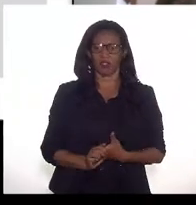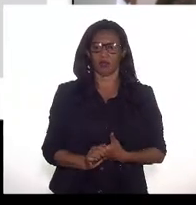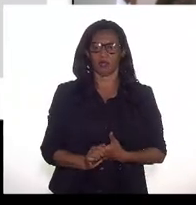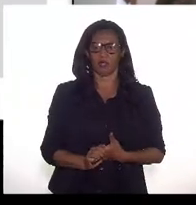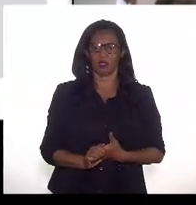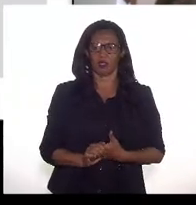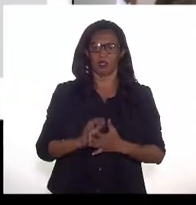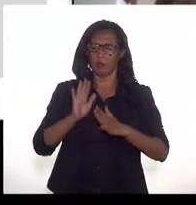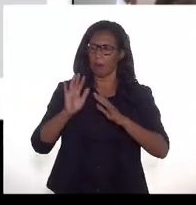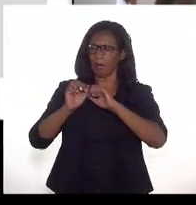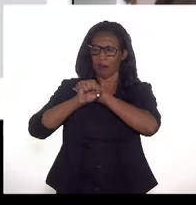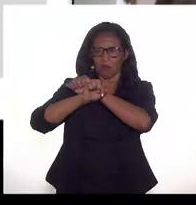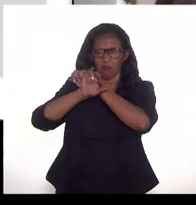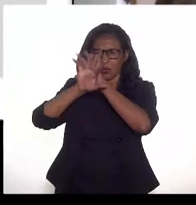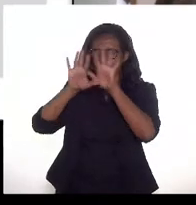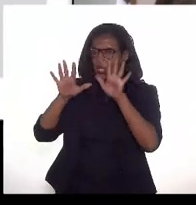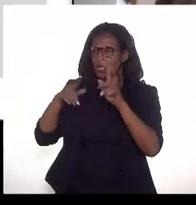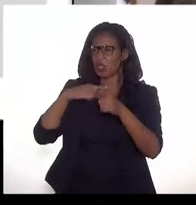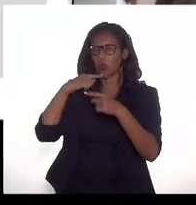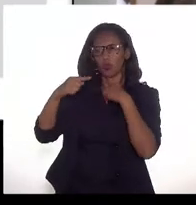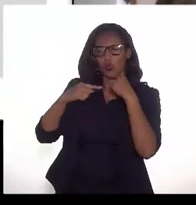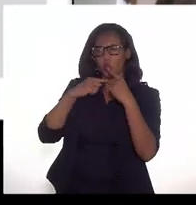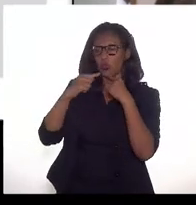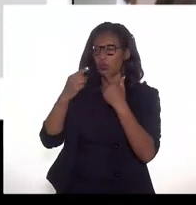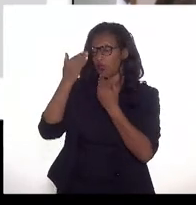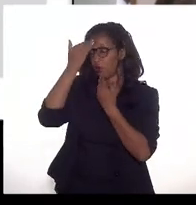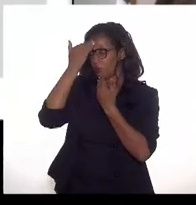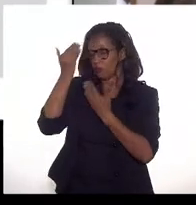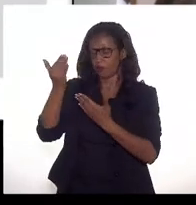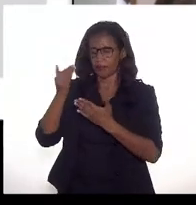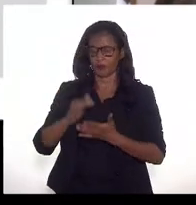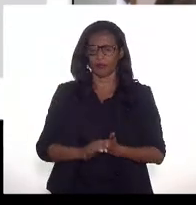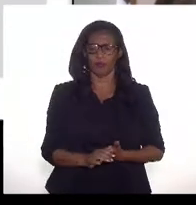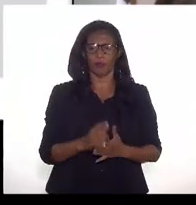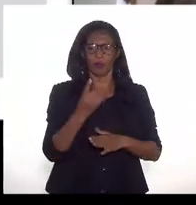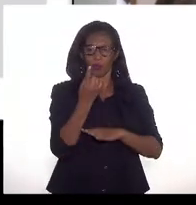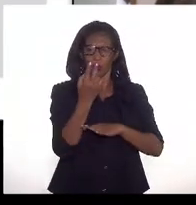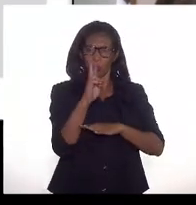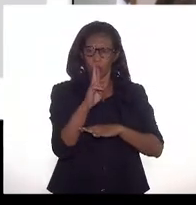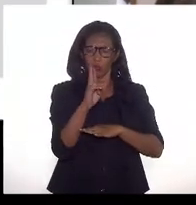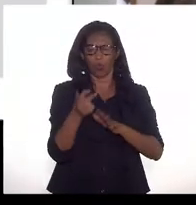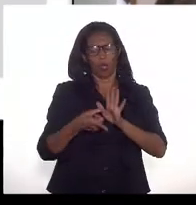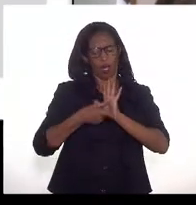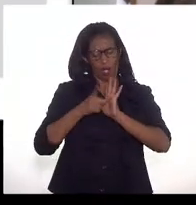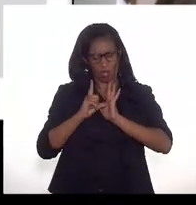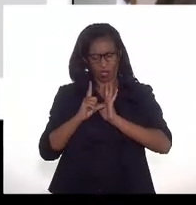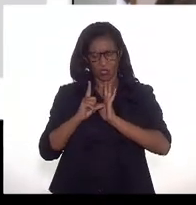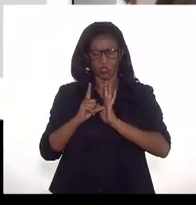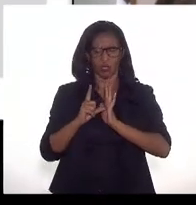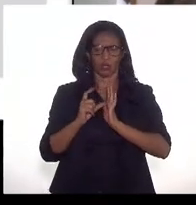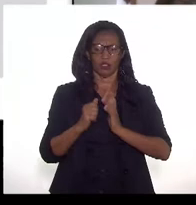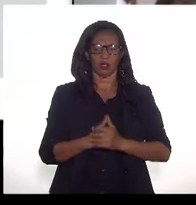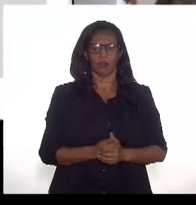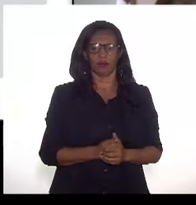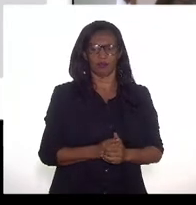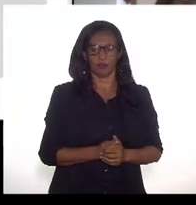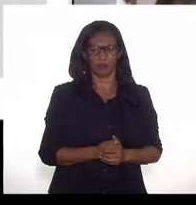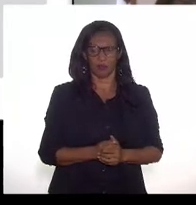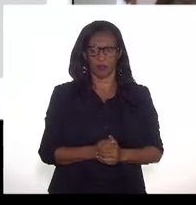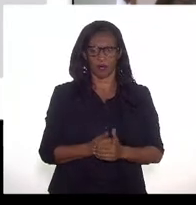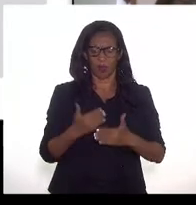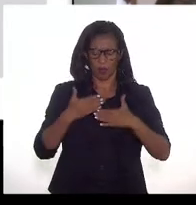mais esclarecimentos sobre o tempo. Muito obrigado. Dr. Tiago, antes de passar para os